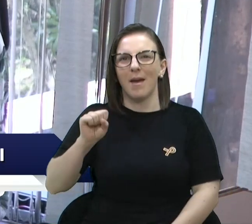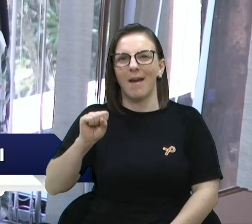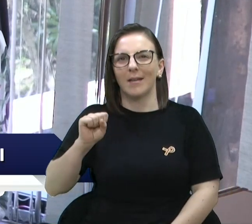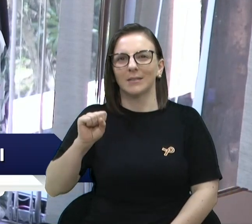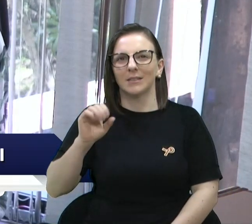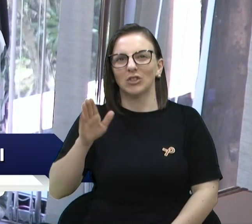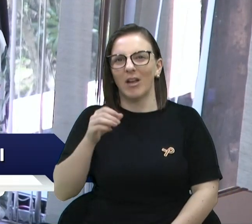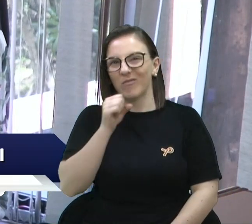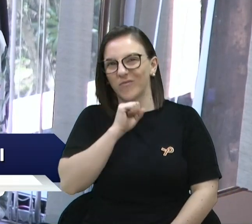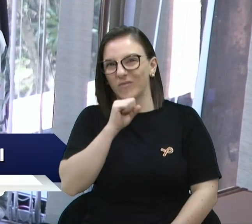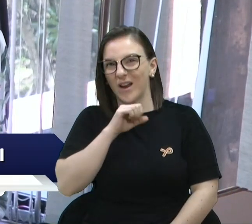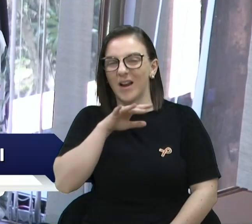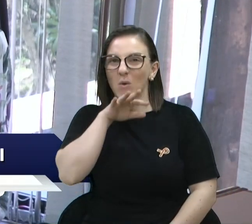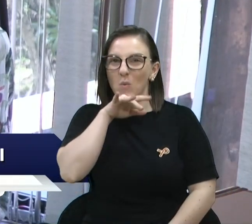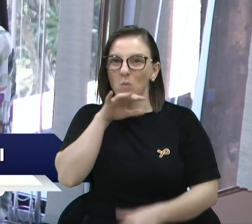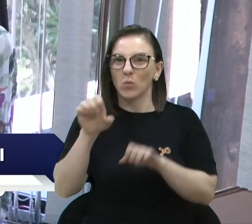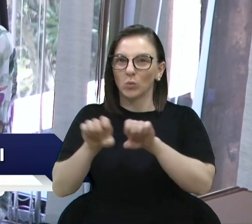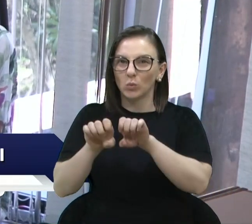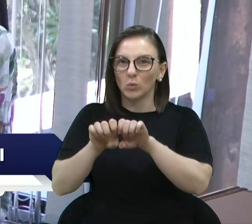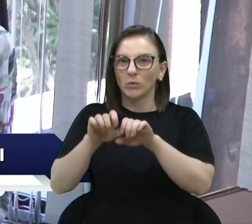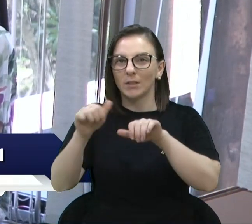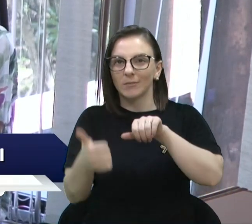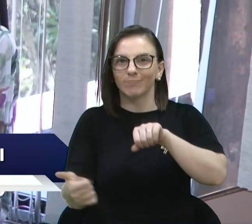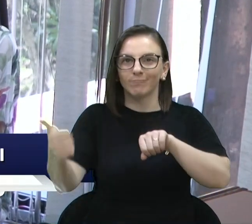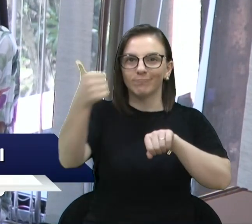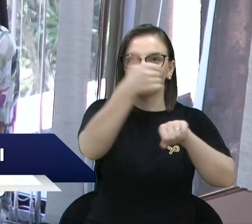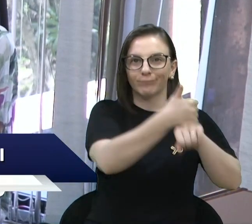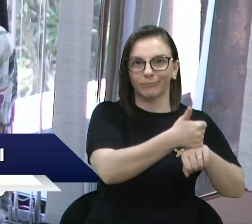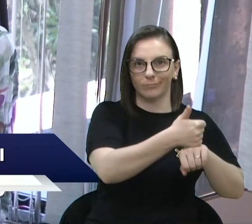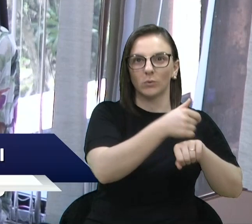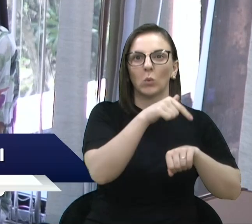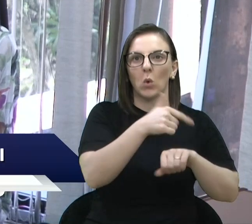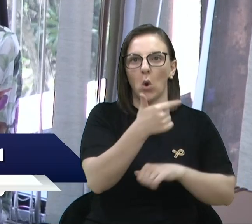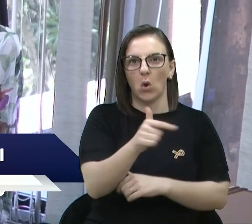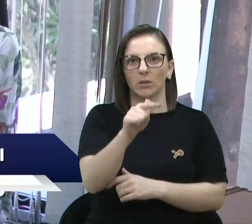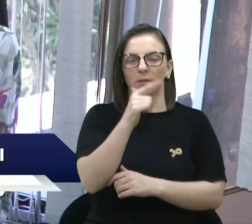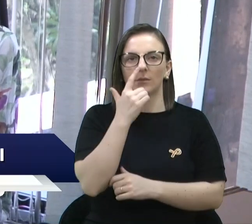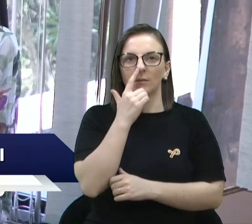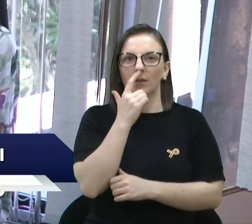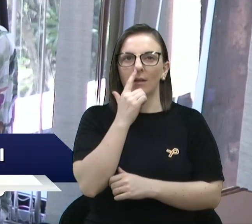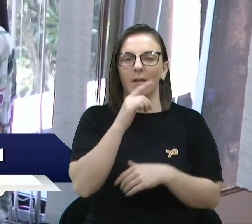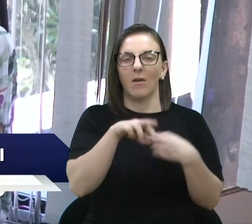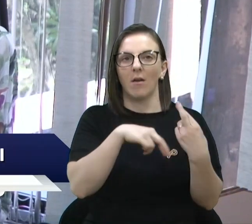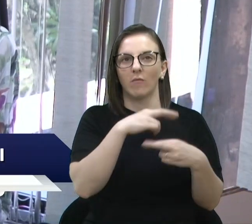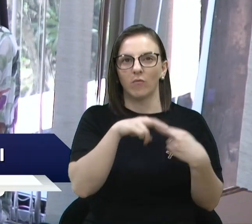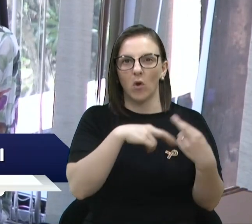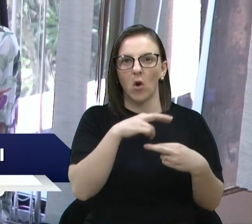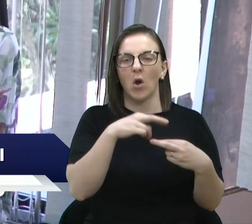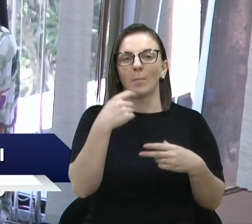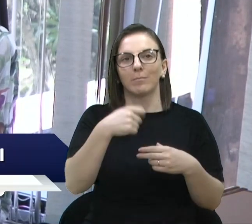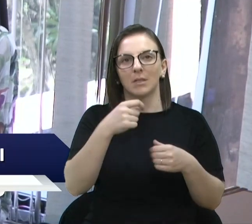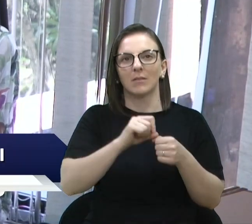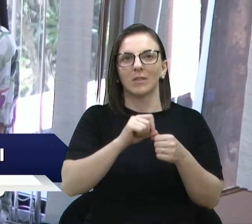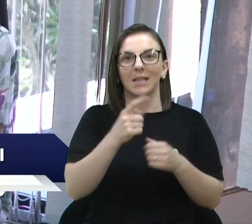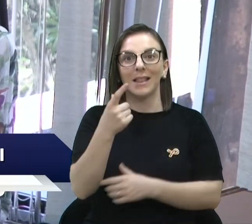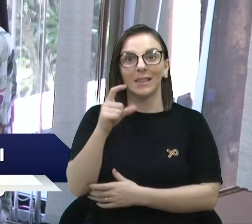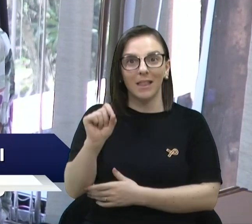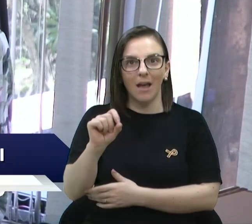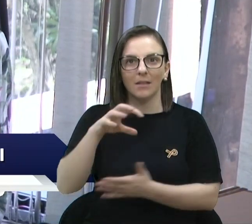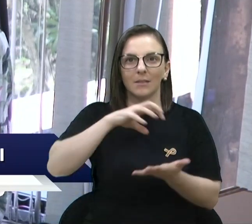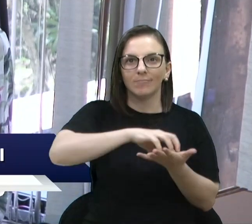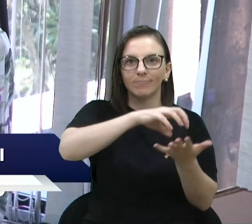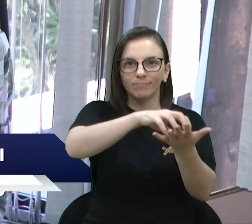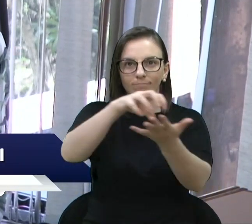as reformas, a princípio, vão ser feitas em dez unidades, naquelas dez unidades que estão apresentando maiores problemas